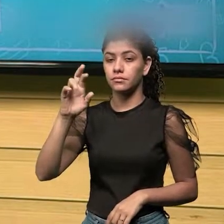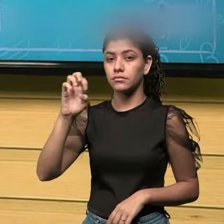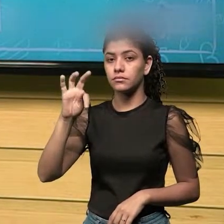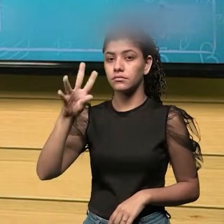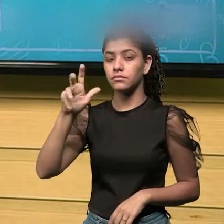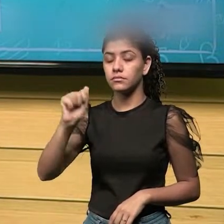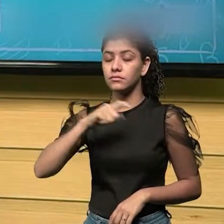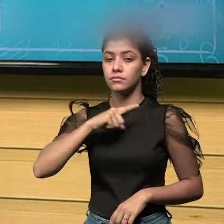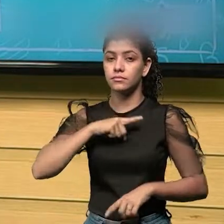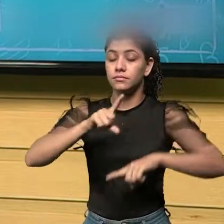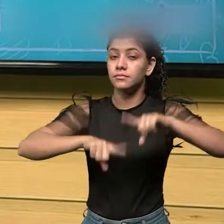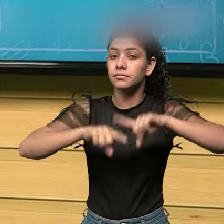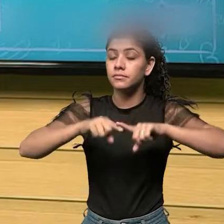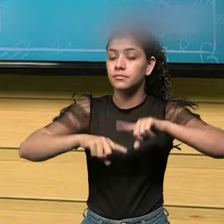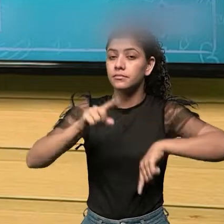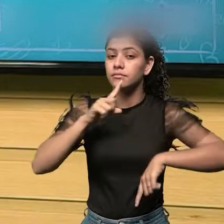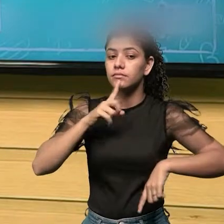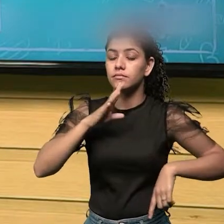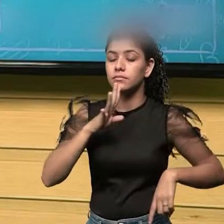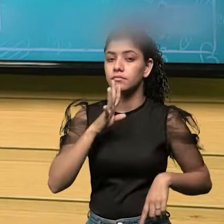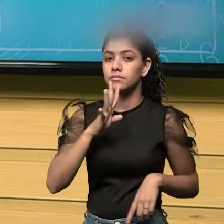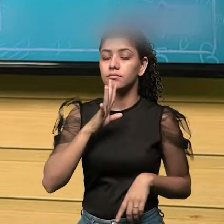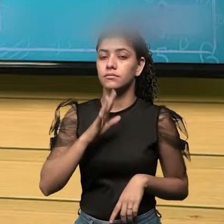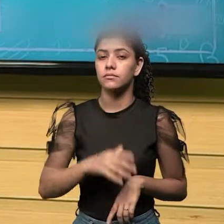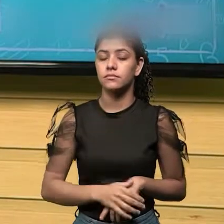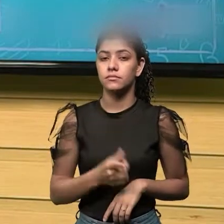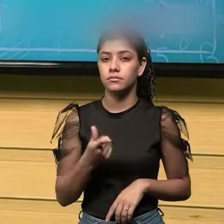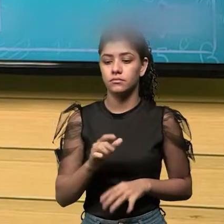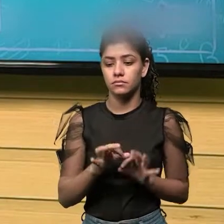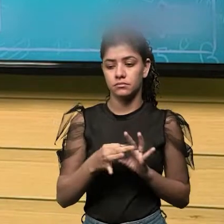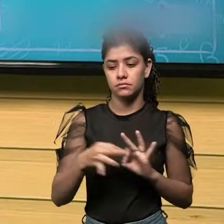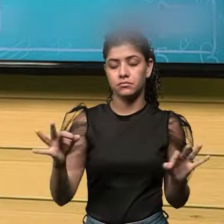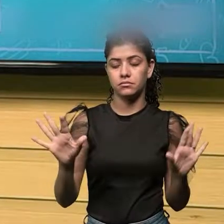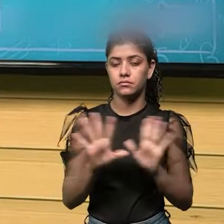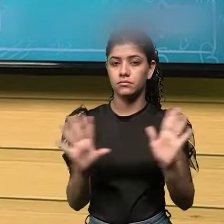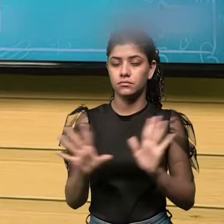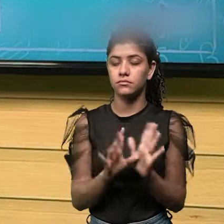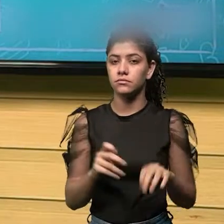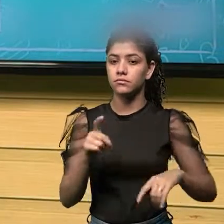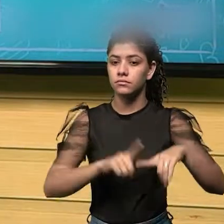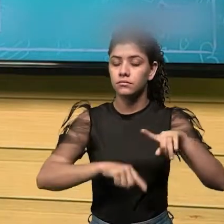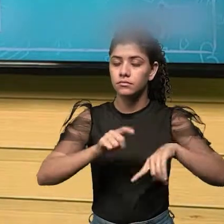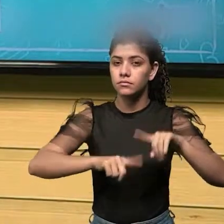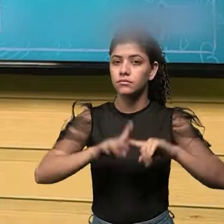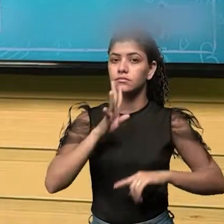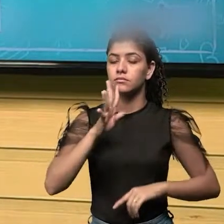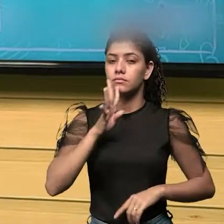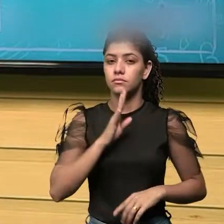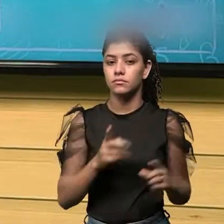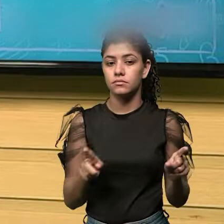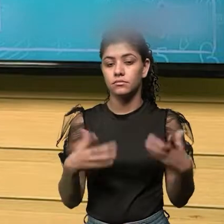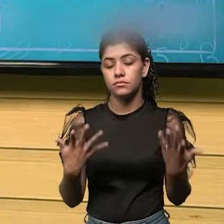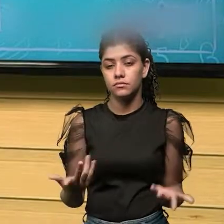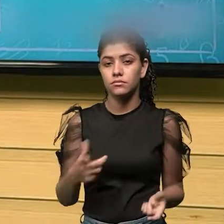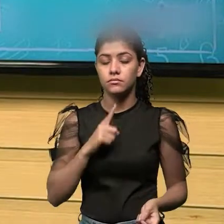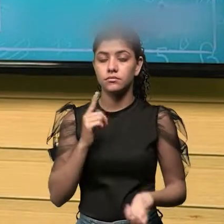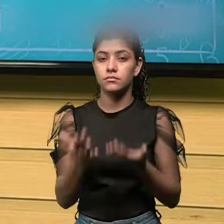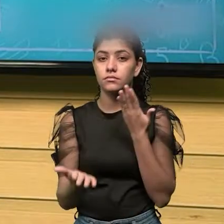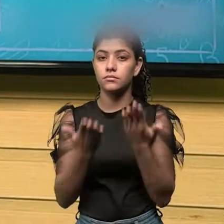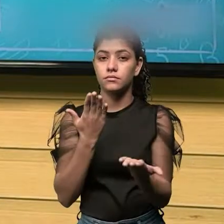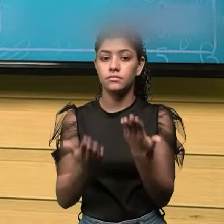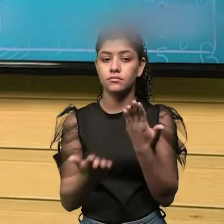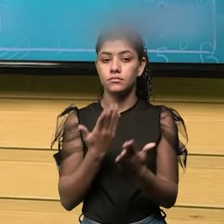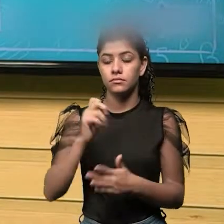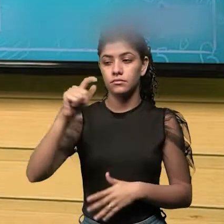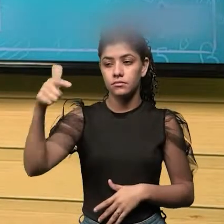você tem a peça conhecida, não somente a unidade de medida, mas a peça conhecida. E aí você vai